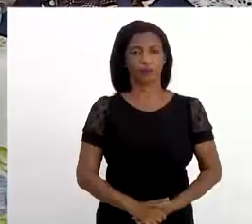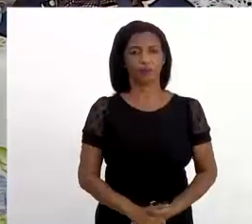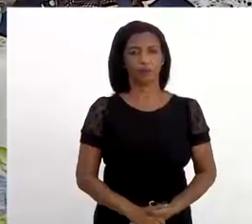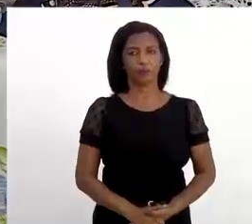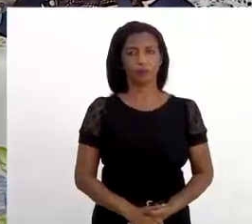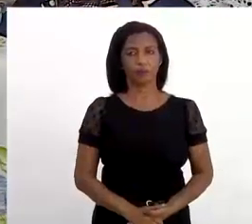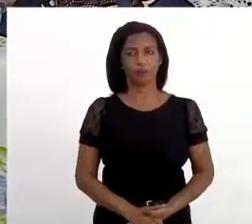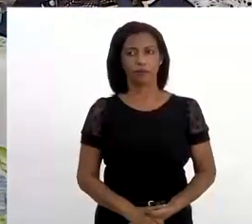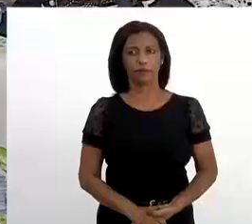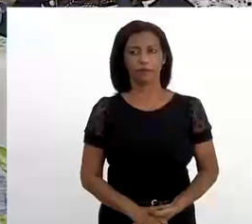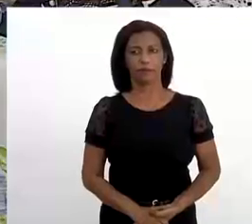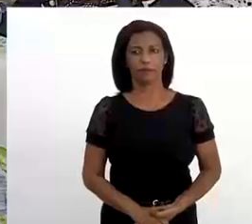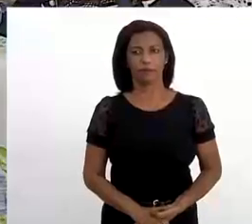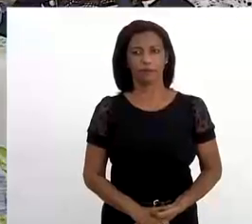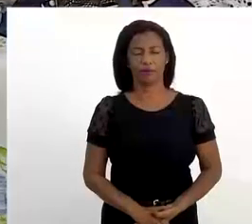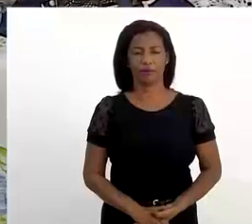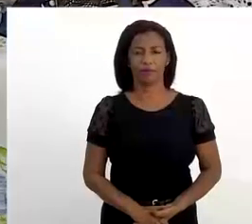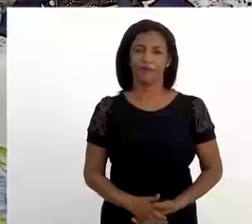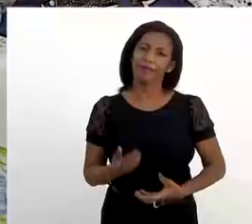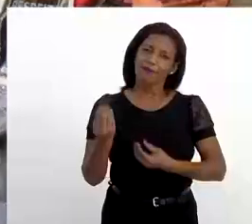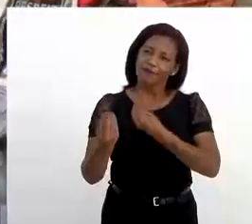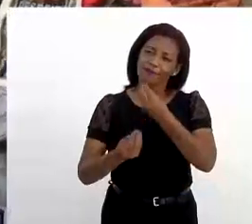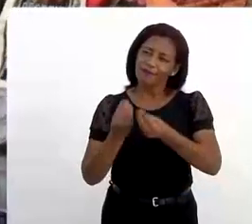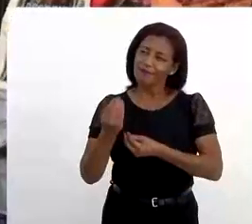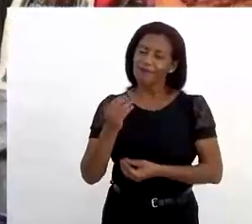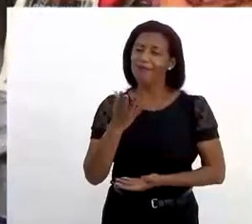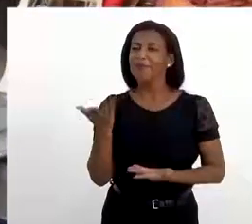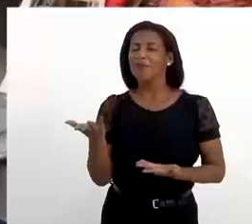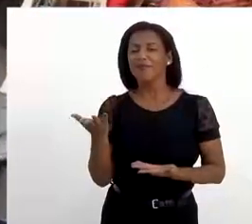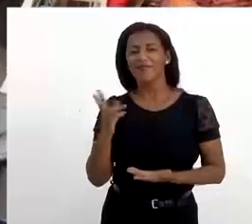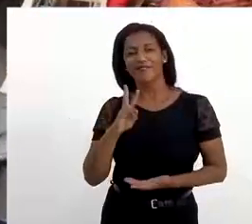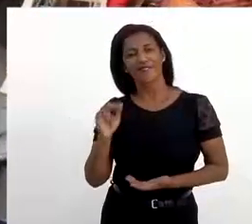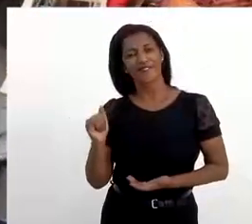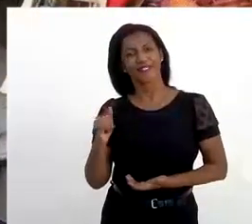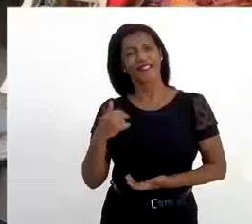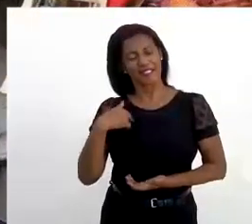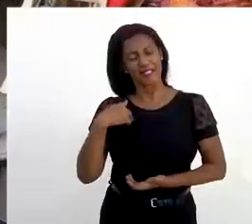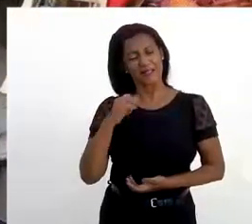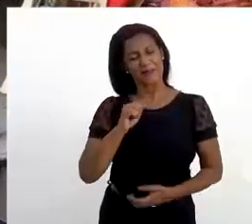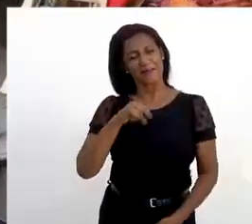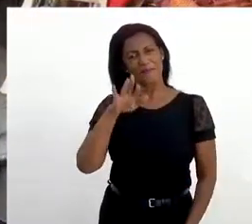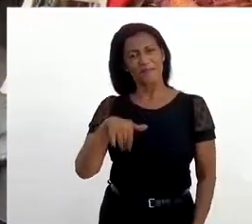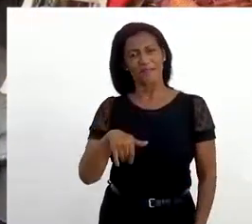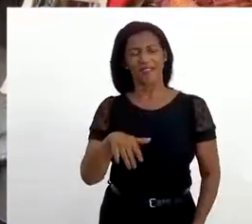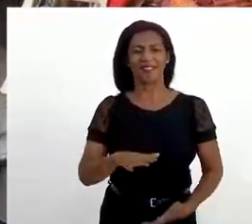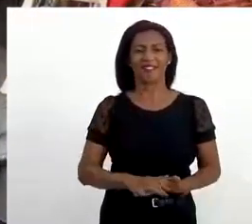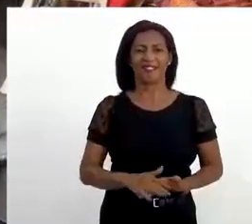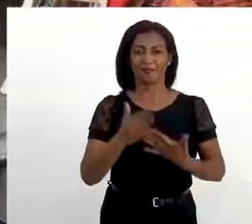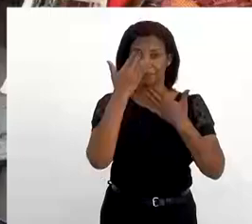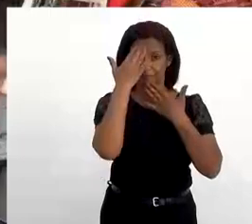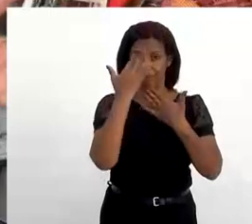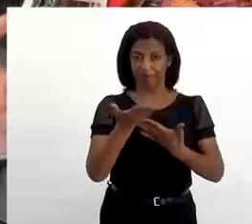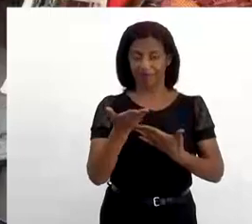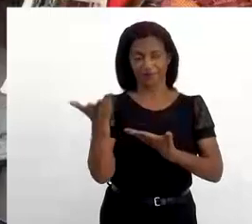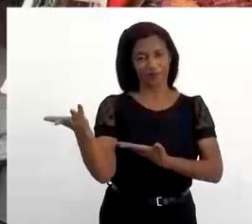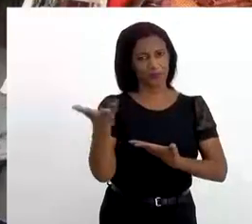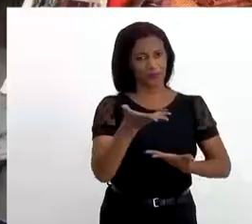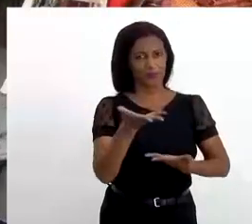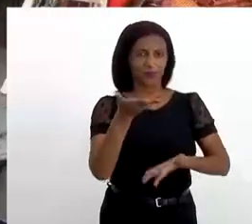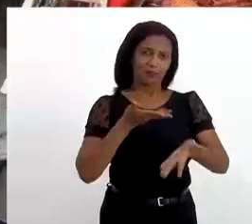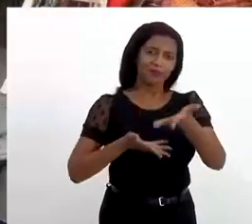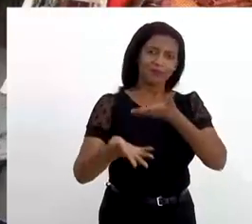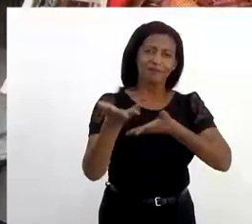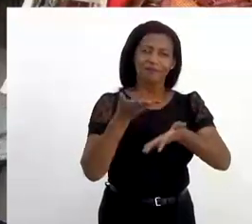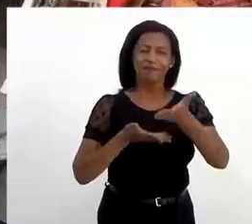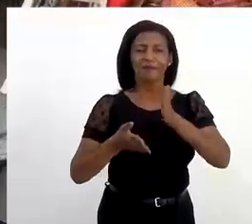Como vai, Mãe Nilce? Olá, Luzia, vou bem. Quero agradecer, convido para participar desse programa tão importante.